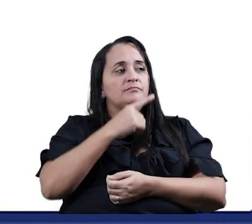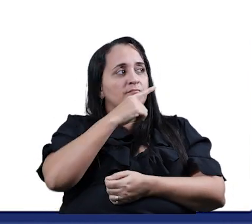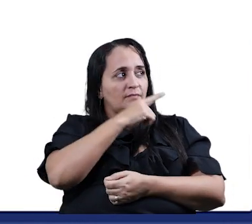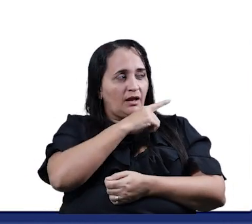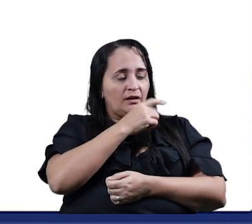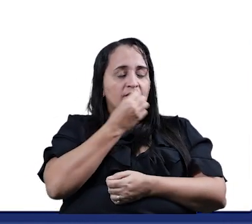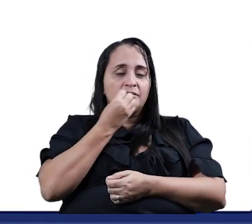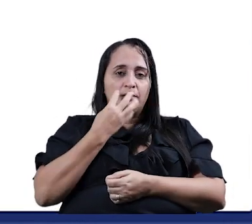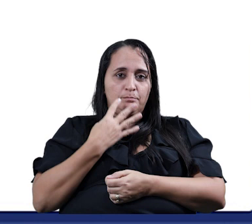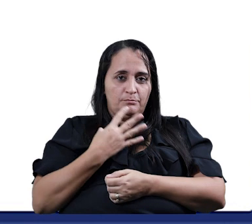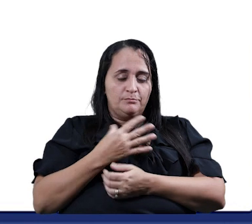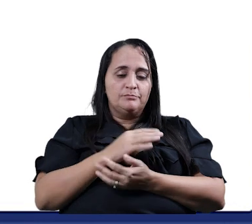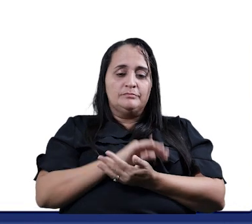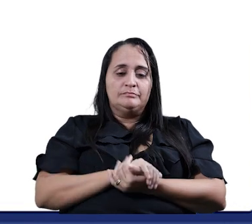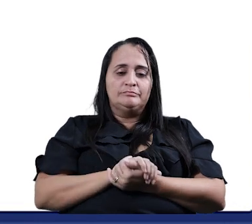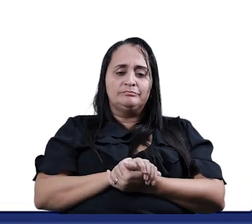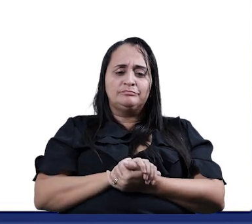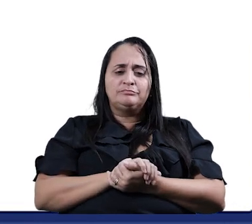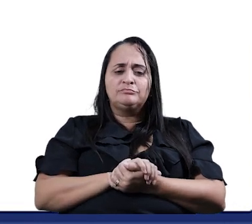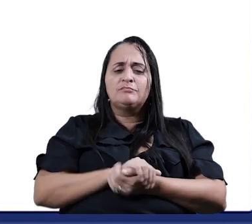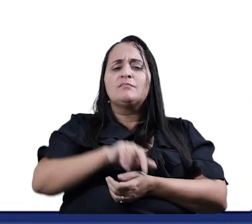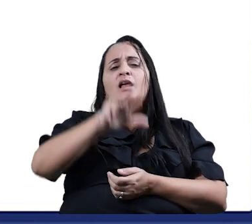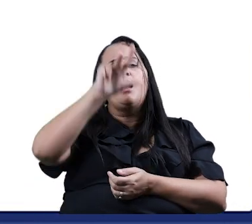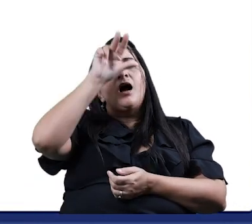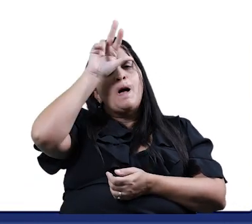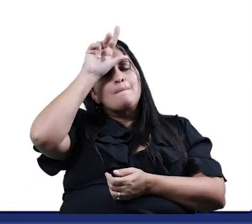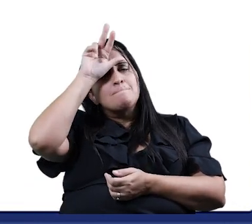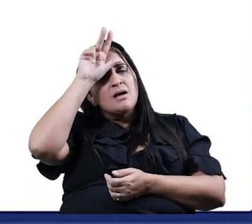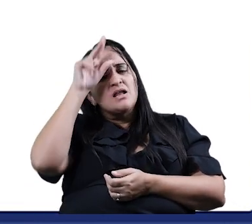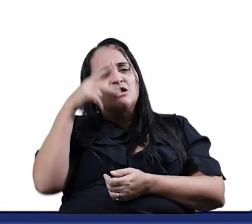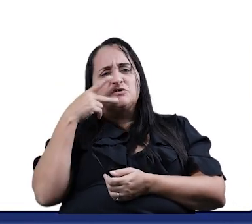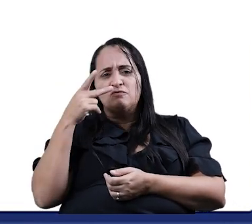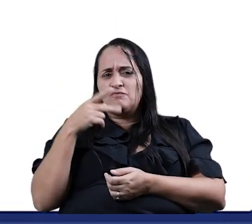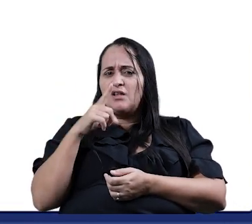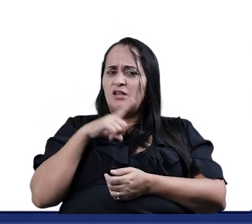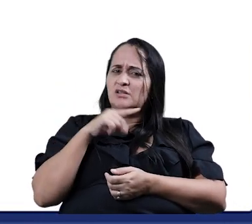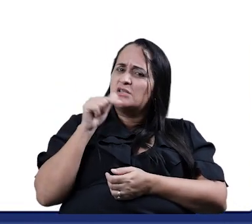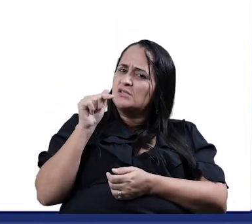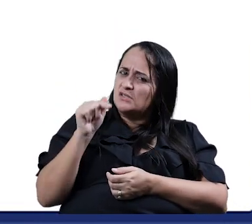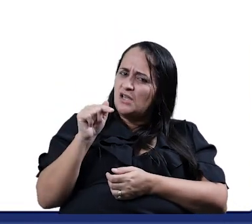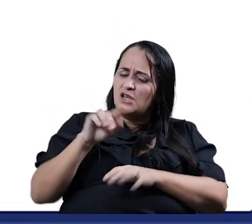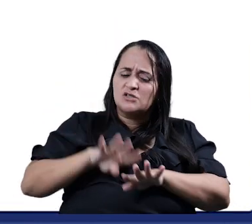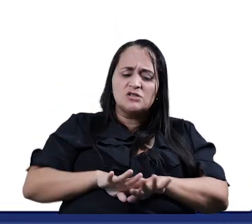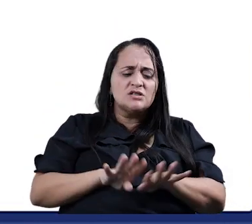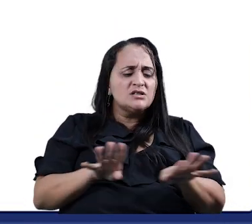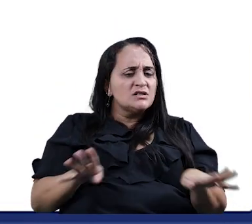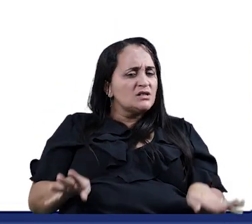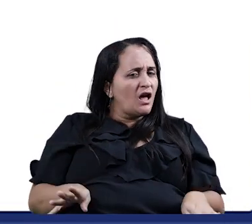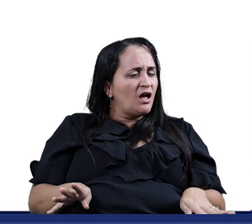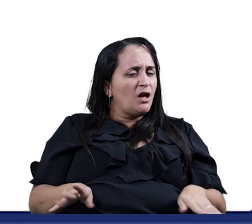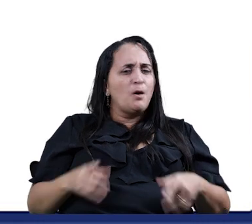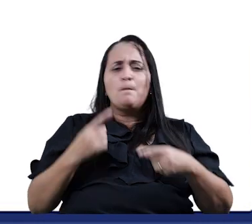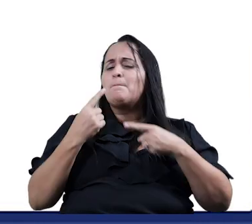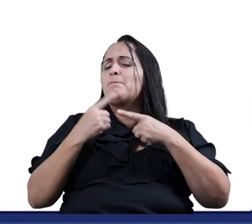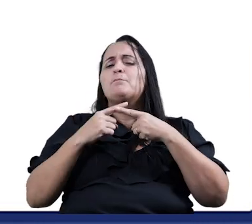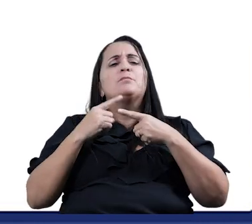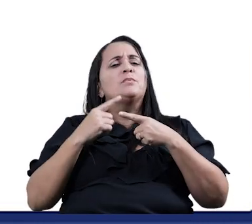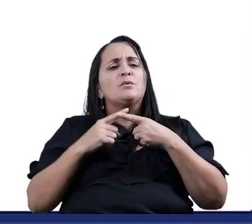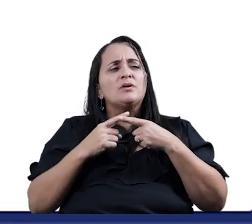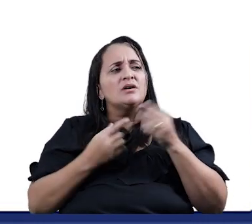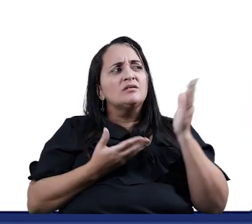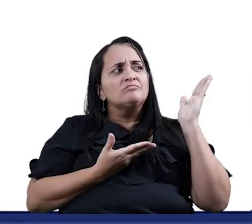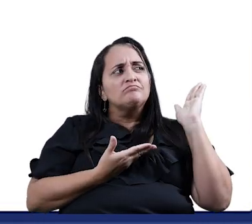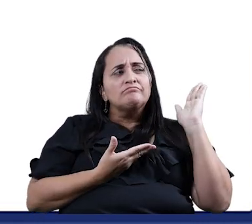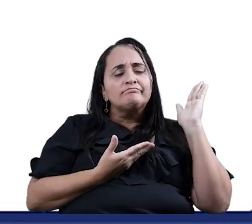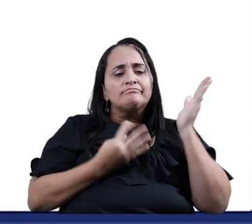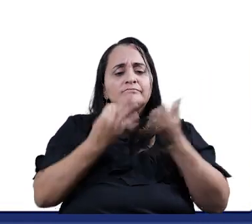Tá bom A barata Diz que tem Sete saias de filó Gente Por que Será? O que nos